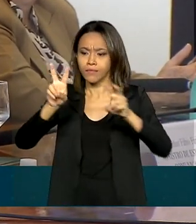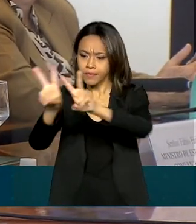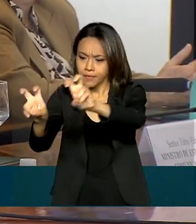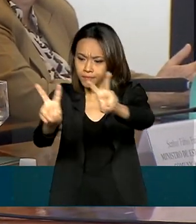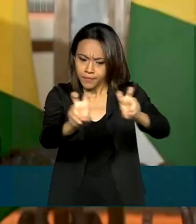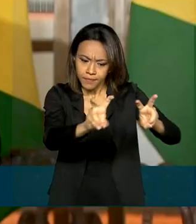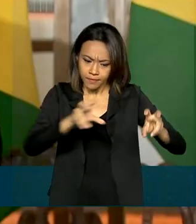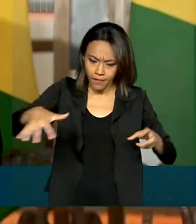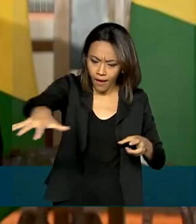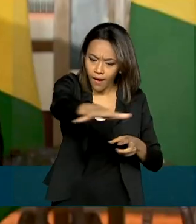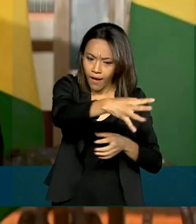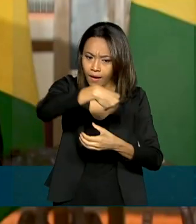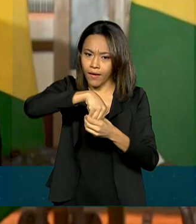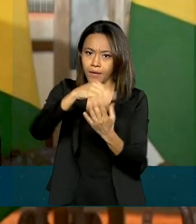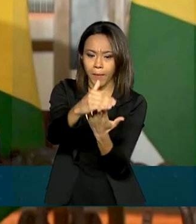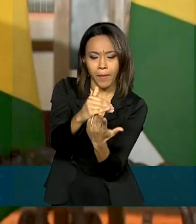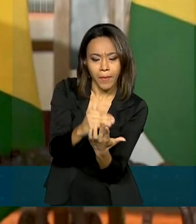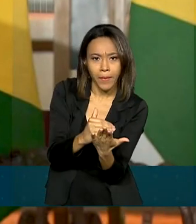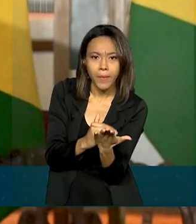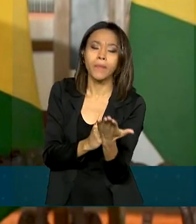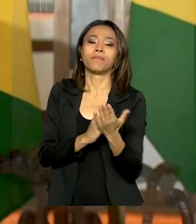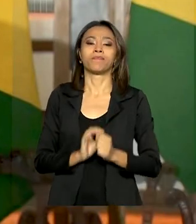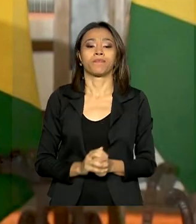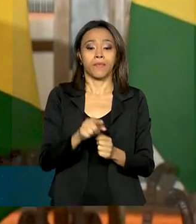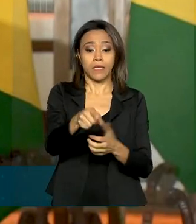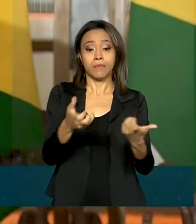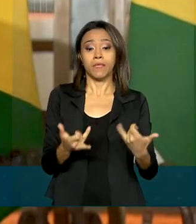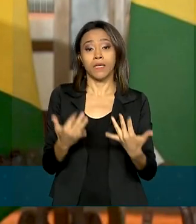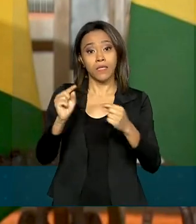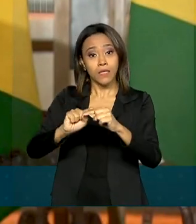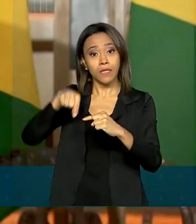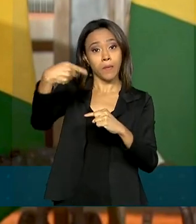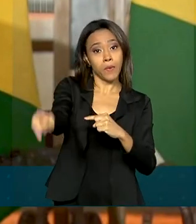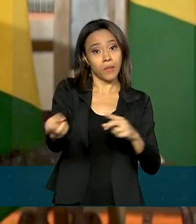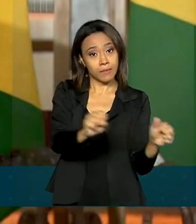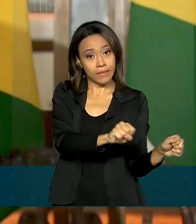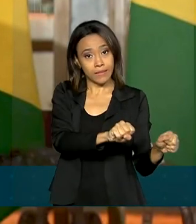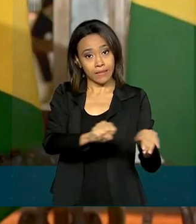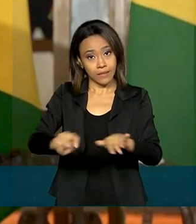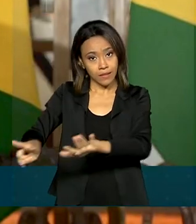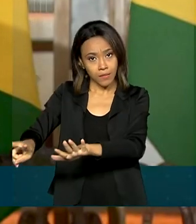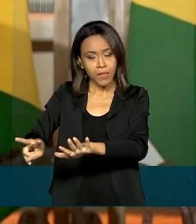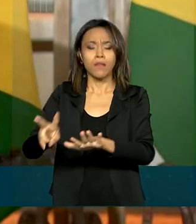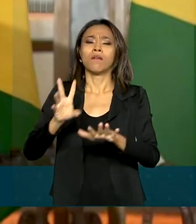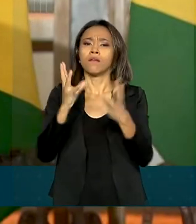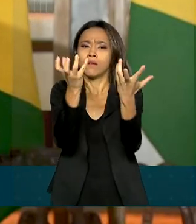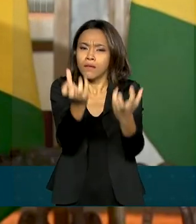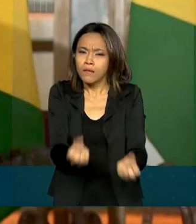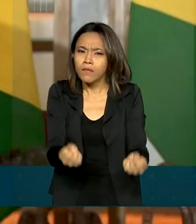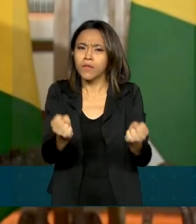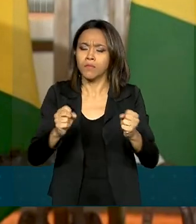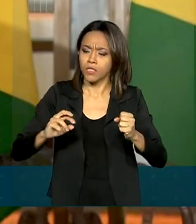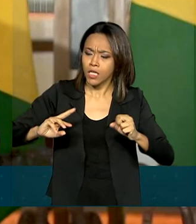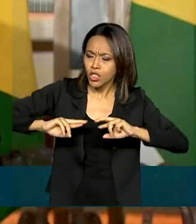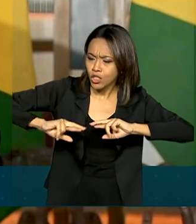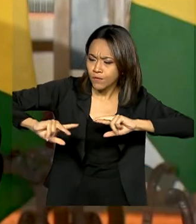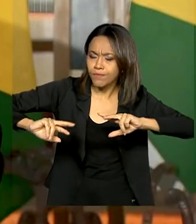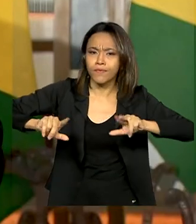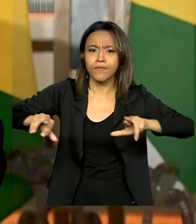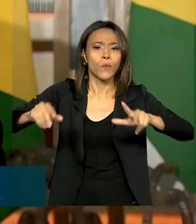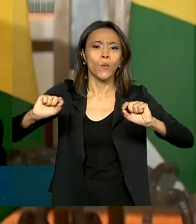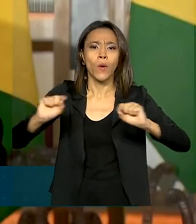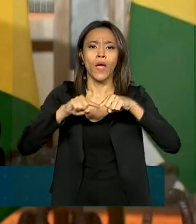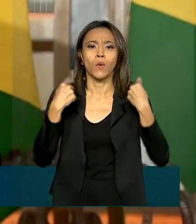daqui para frente. A partir da semana que vem, nós vamos realizar reuniões com os diferentes ministérios em relação